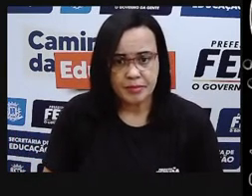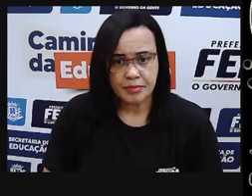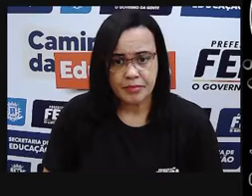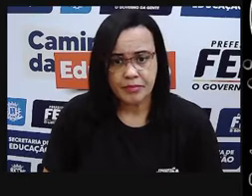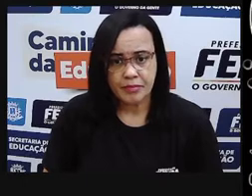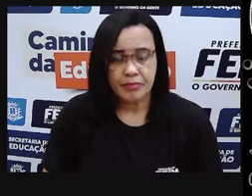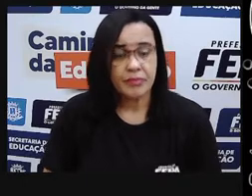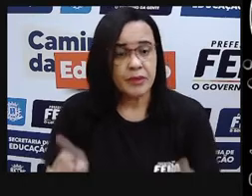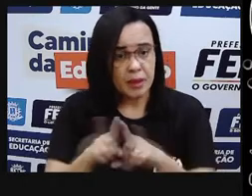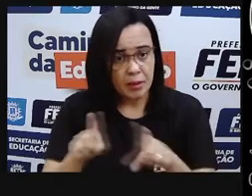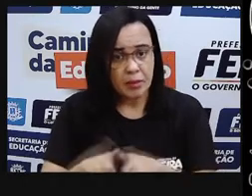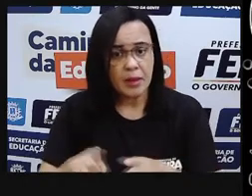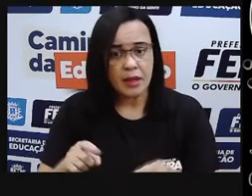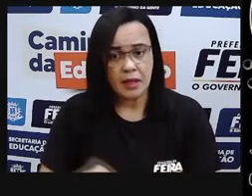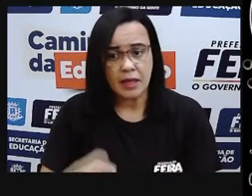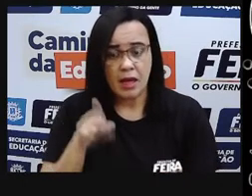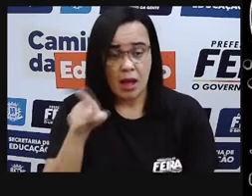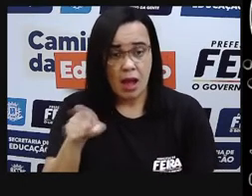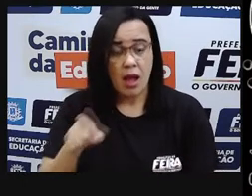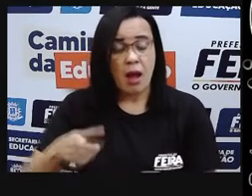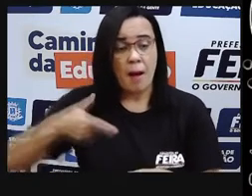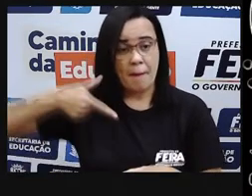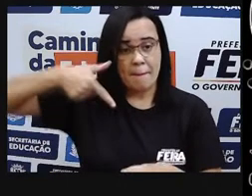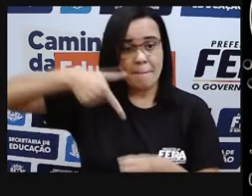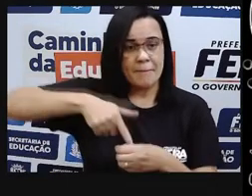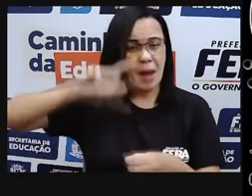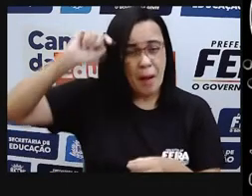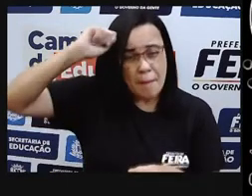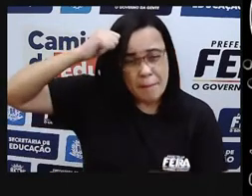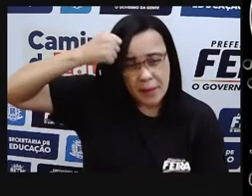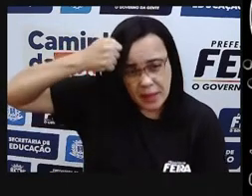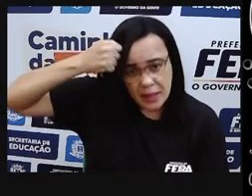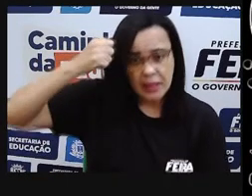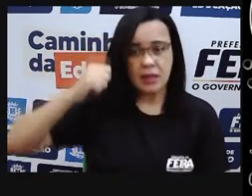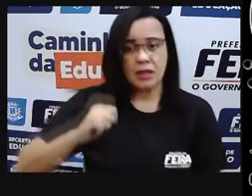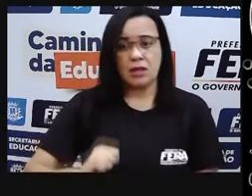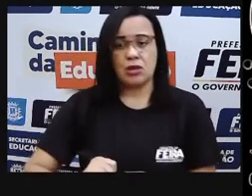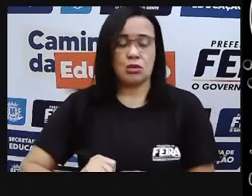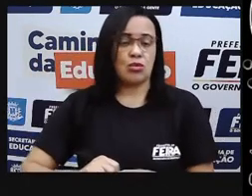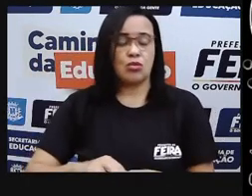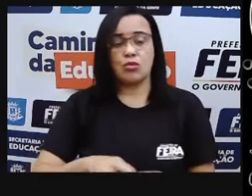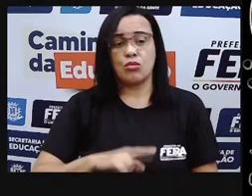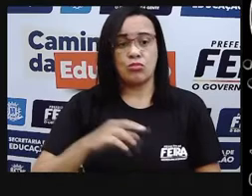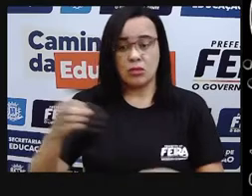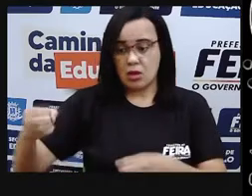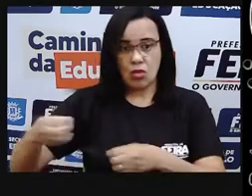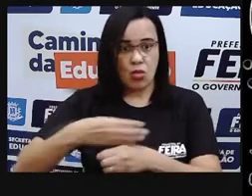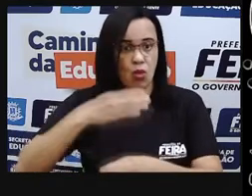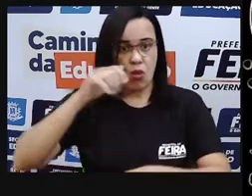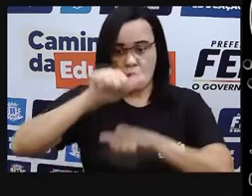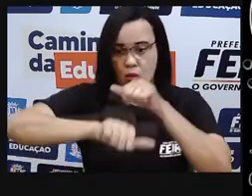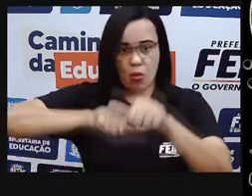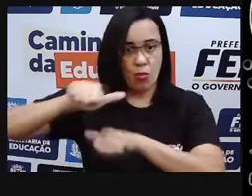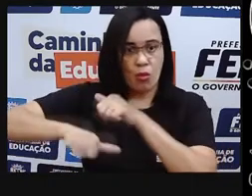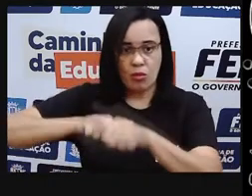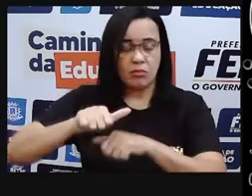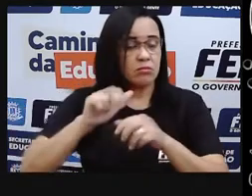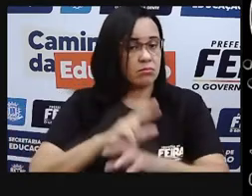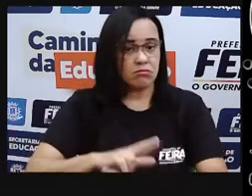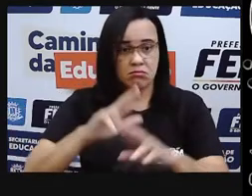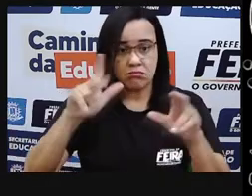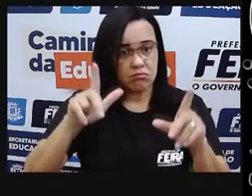E aí, essa fonte, né, não renovável, então, ela vai ter uma limitação. Então,